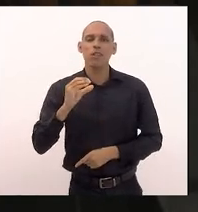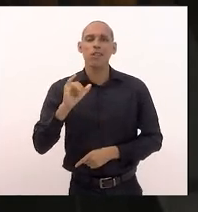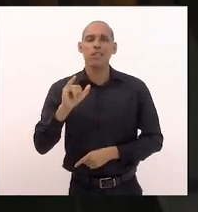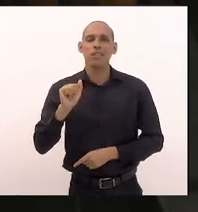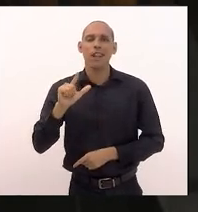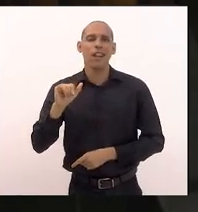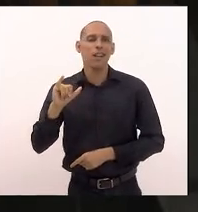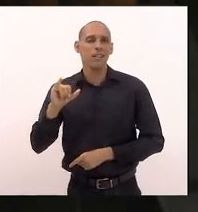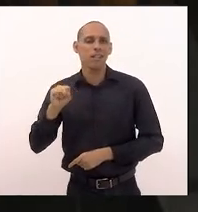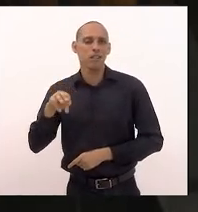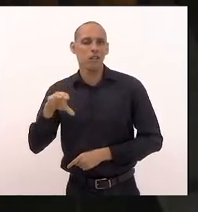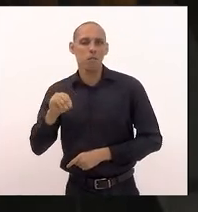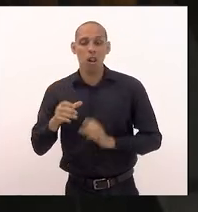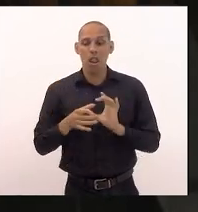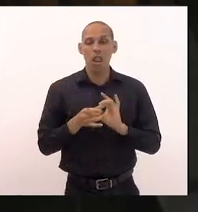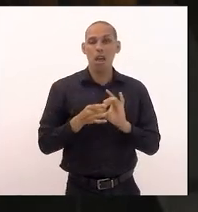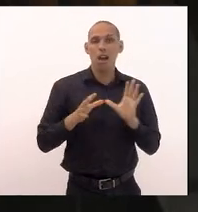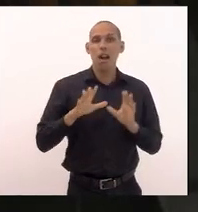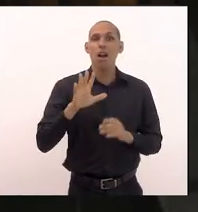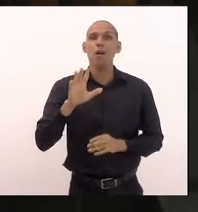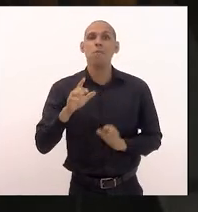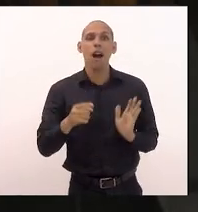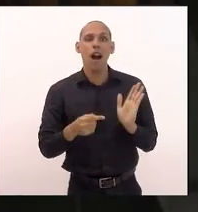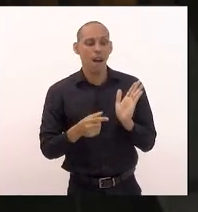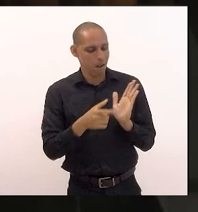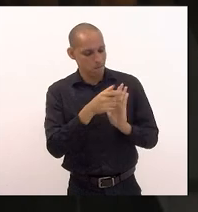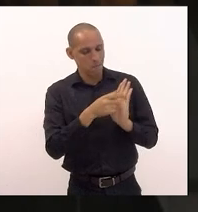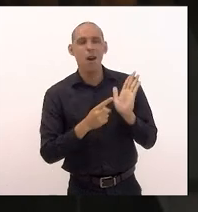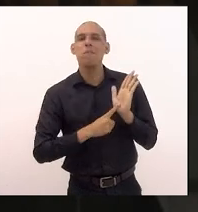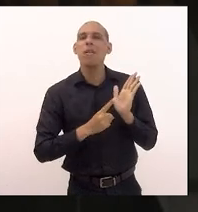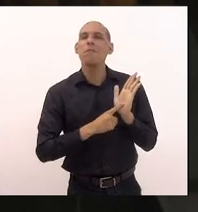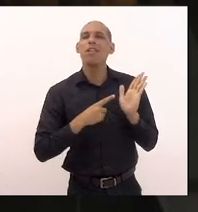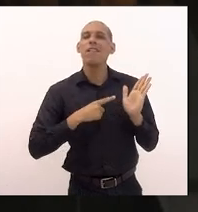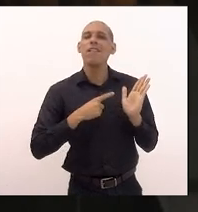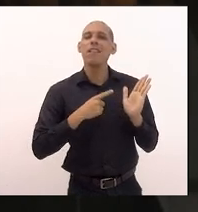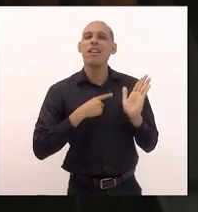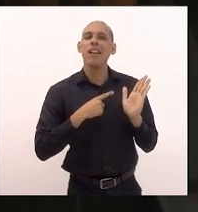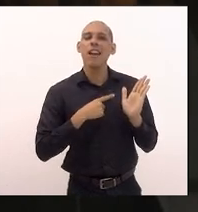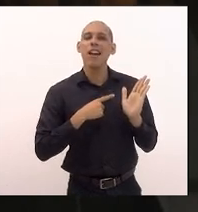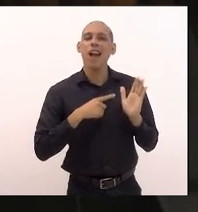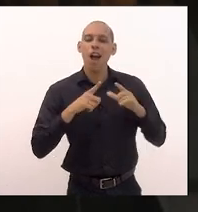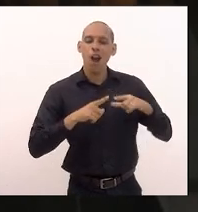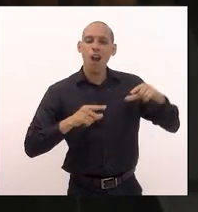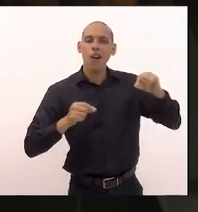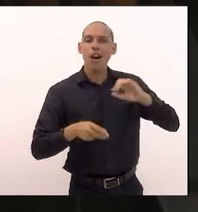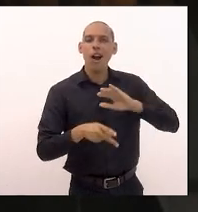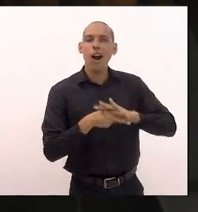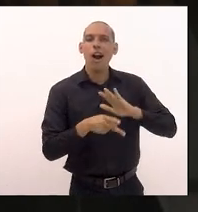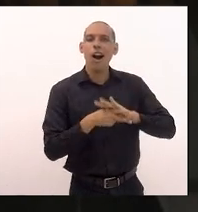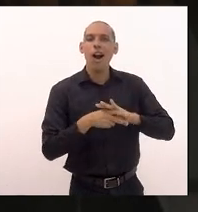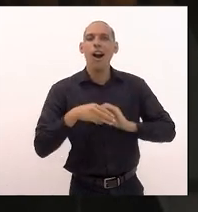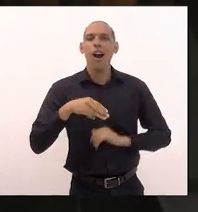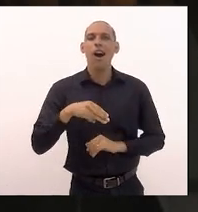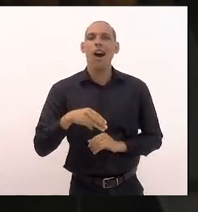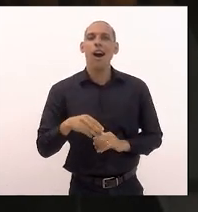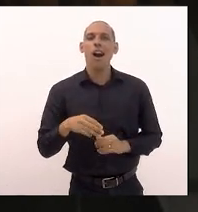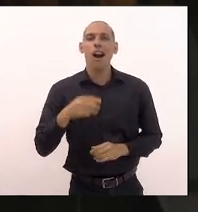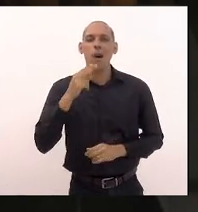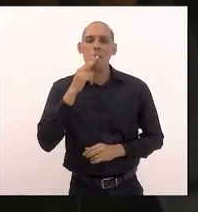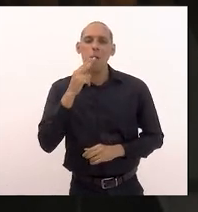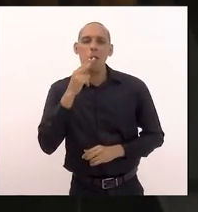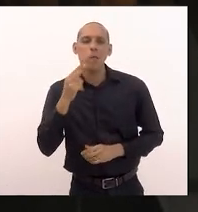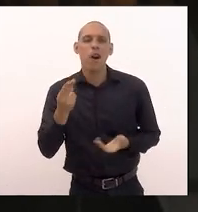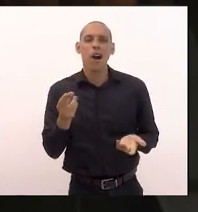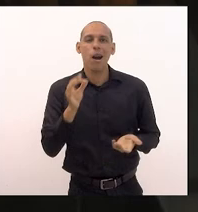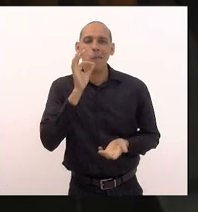defendem e estampam em seus santinhos eleitorais a folha de maconha como aguentar calado um discurso de tanta hipocrisia